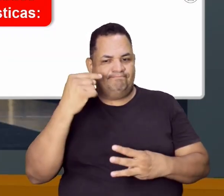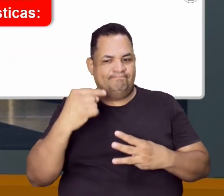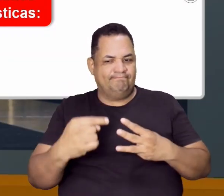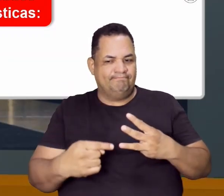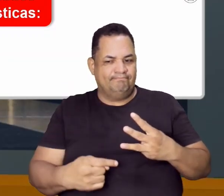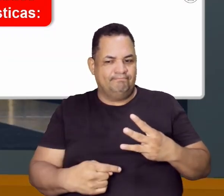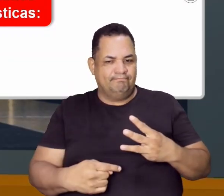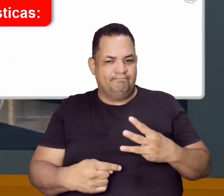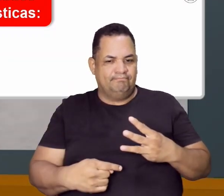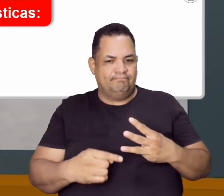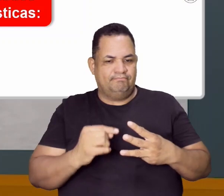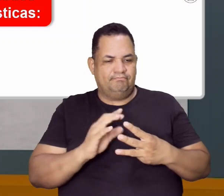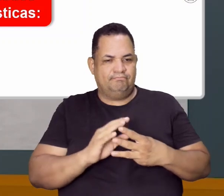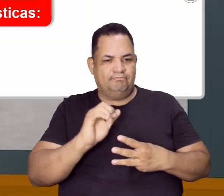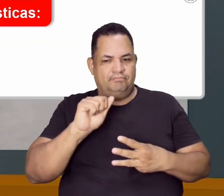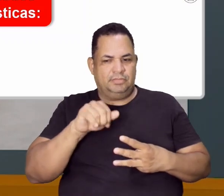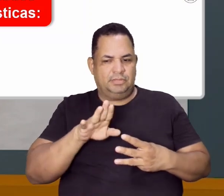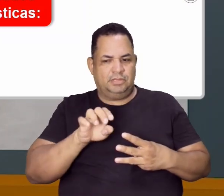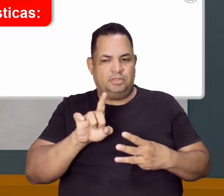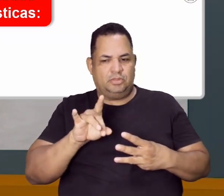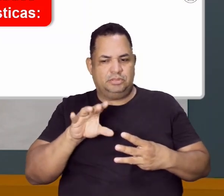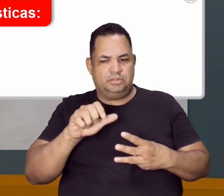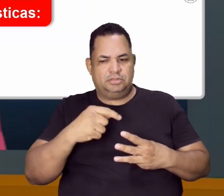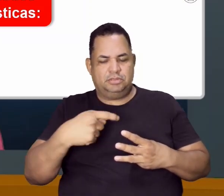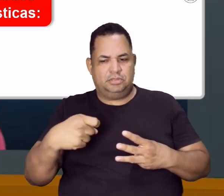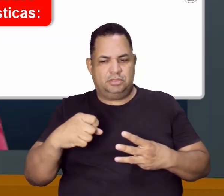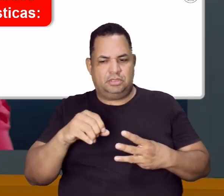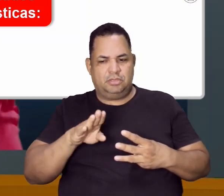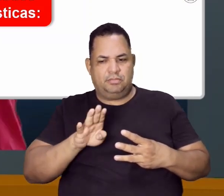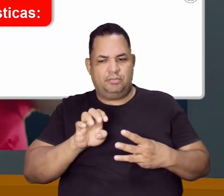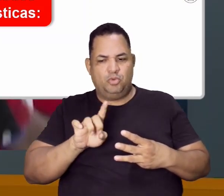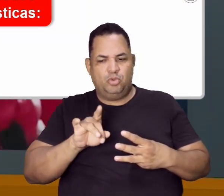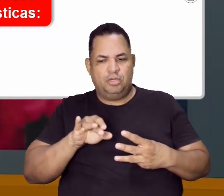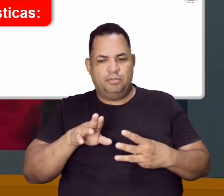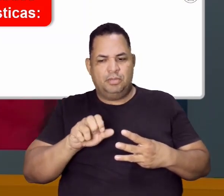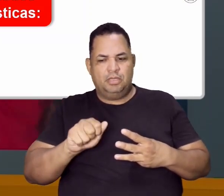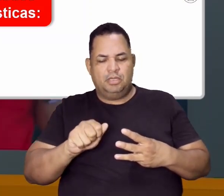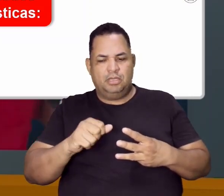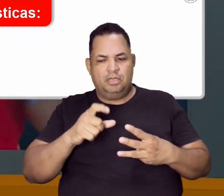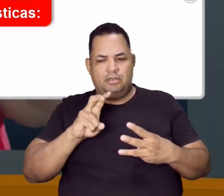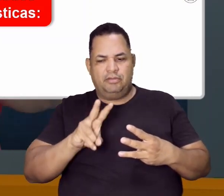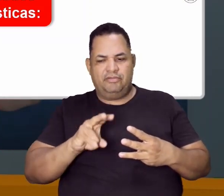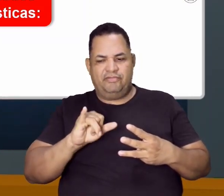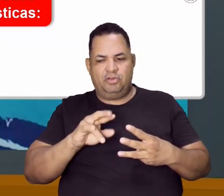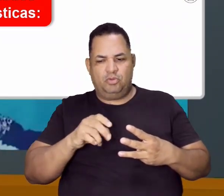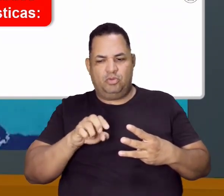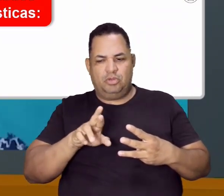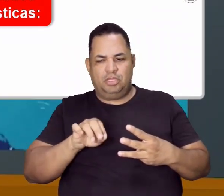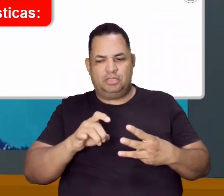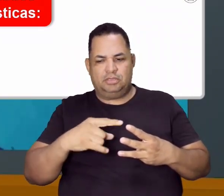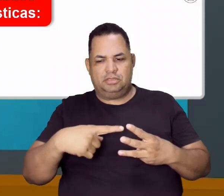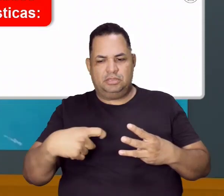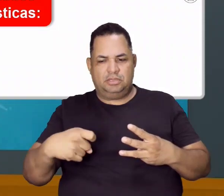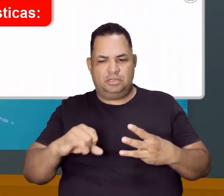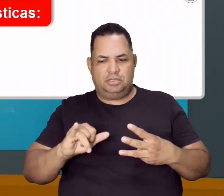mencionei. O da anorexia, o da bulimia e o da vigorexia. Por quê, prof?